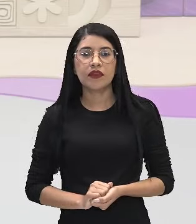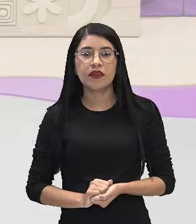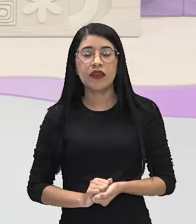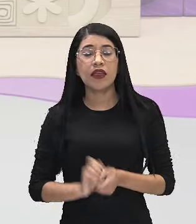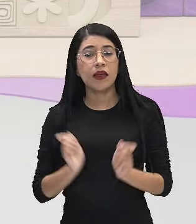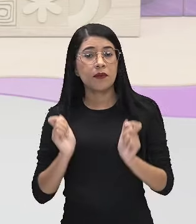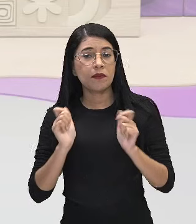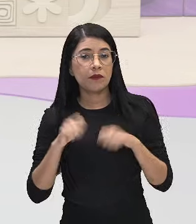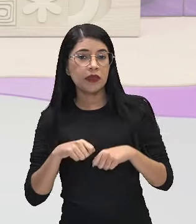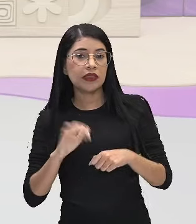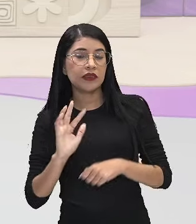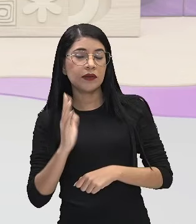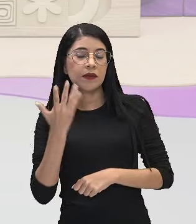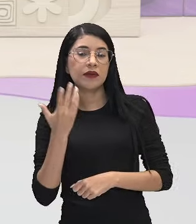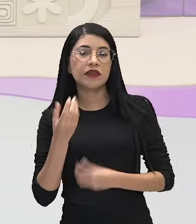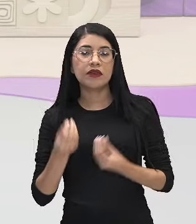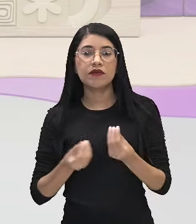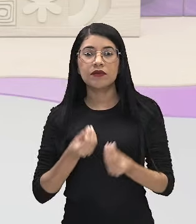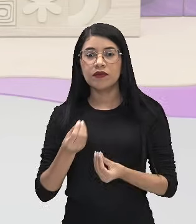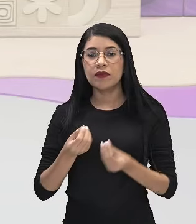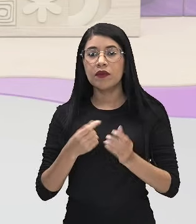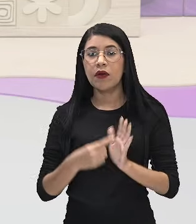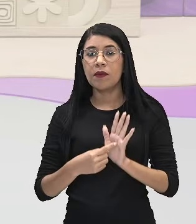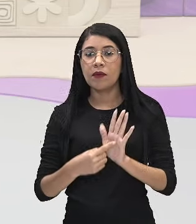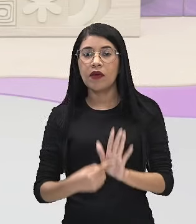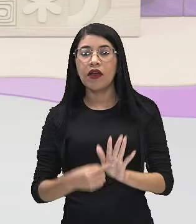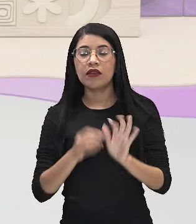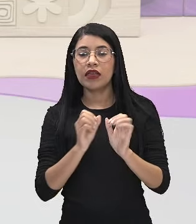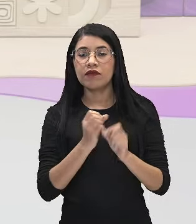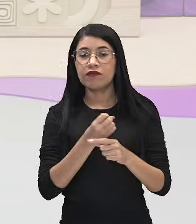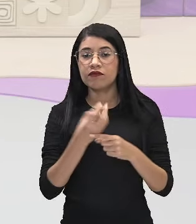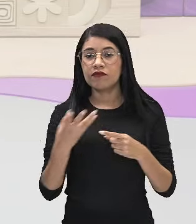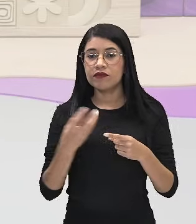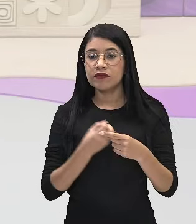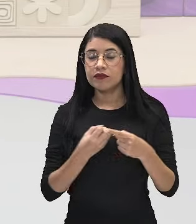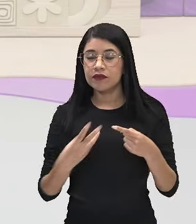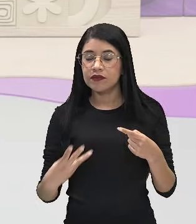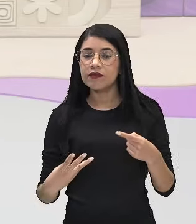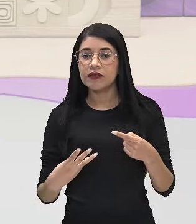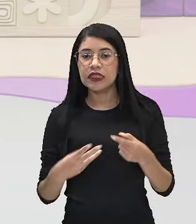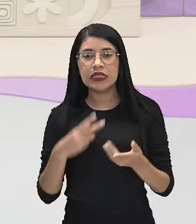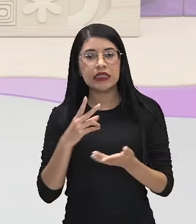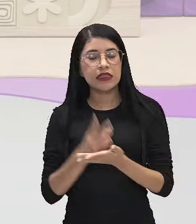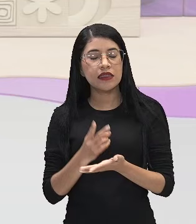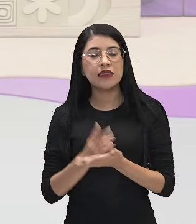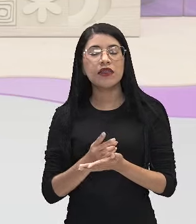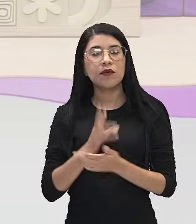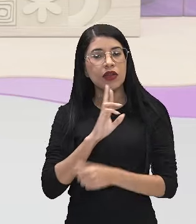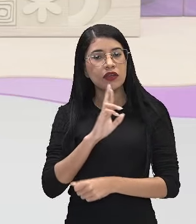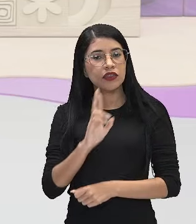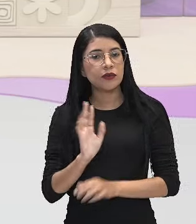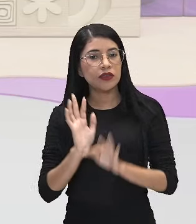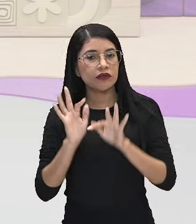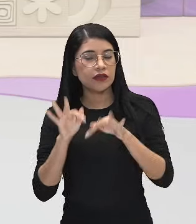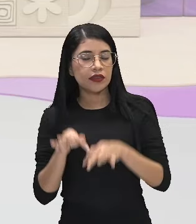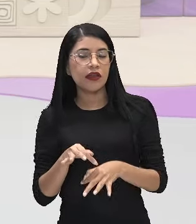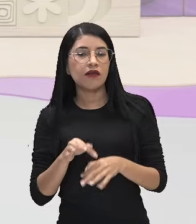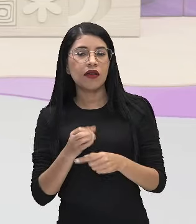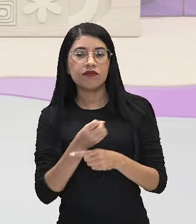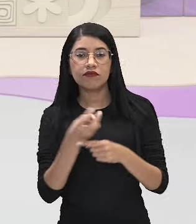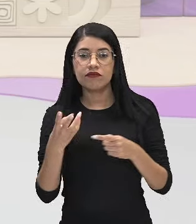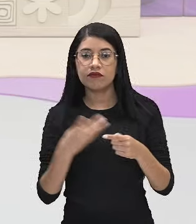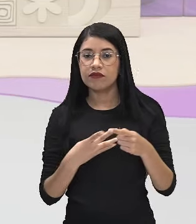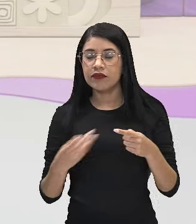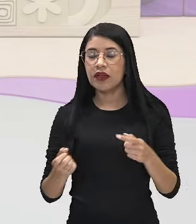possibilidades, elas são expressas em frações. A gente sempre vai ter um resultado em fração, que também a gente